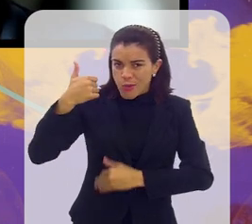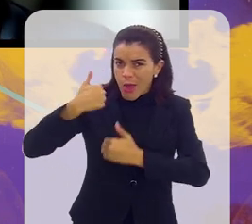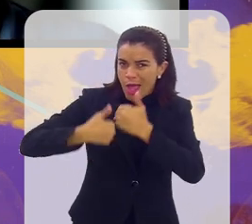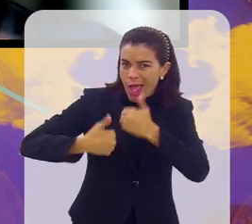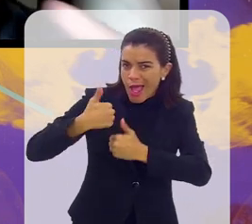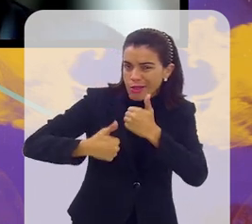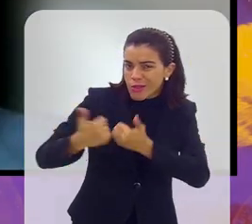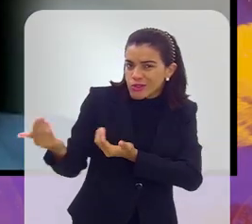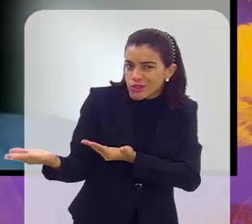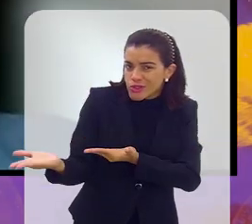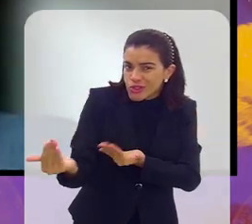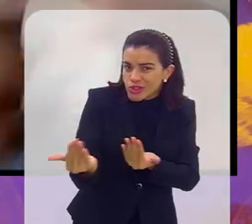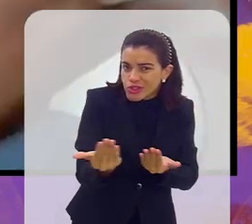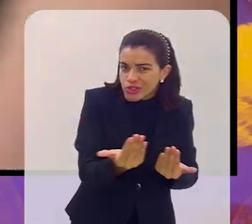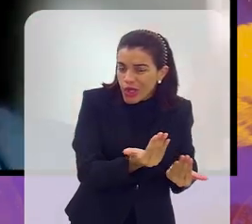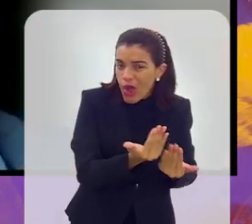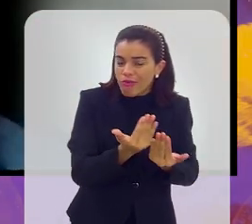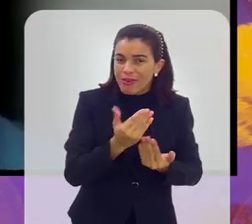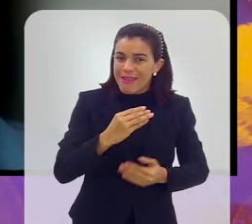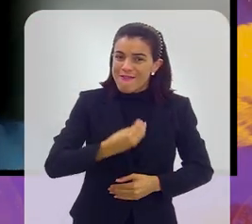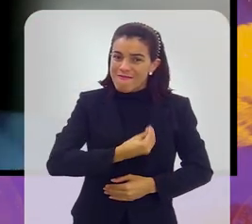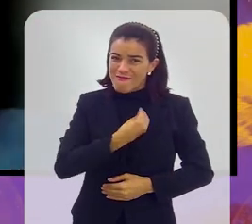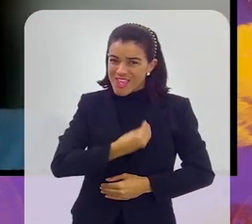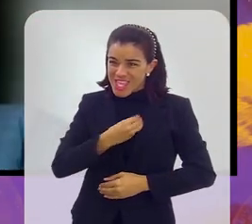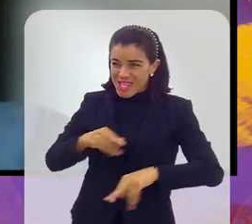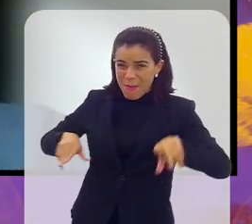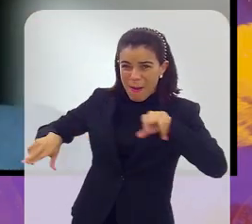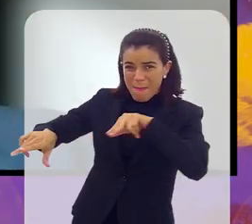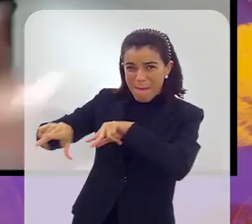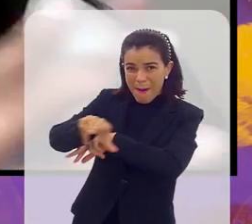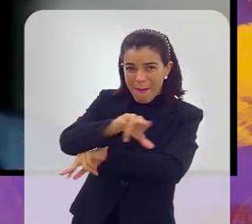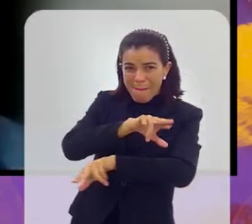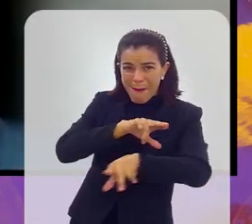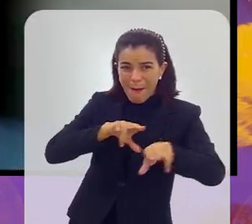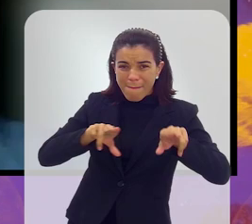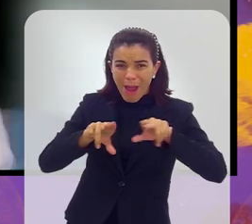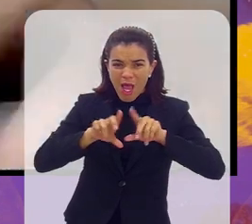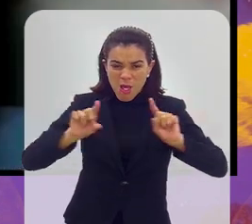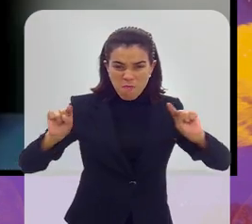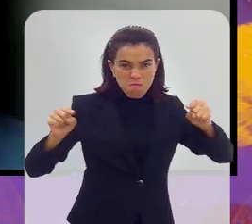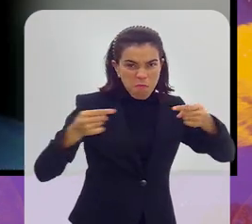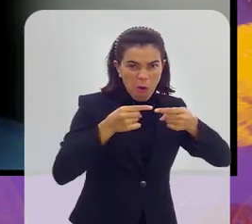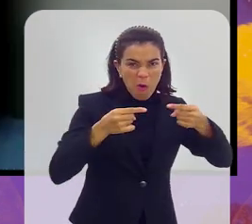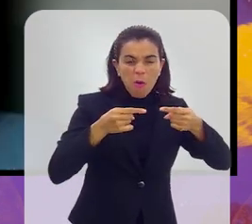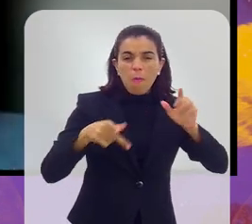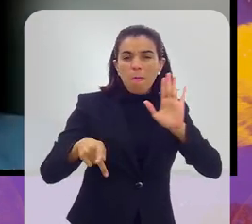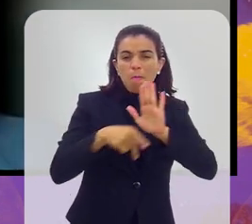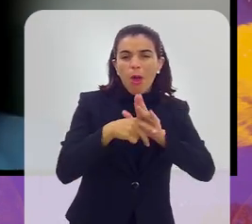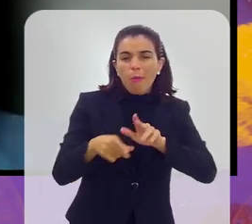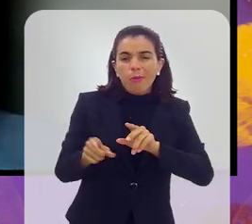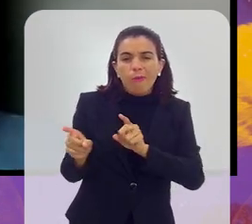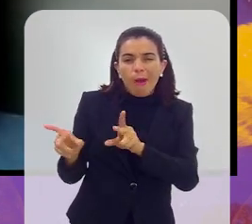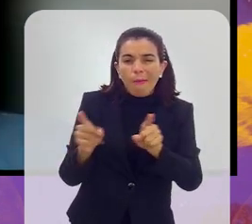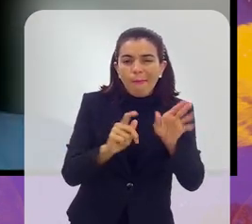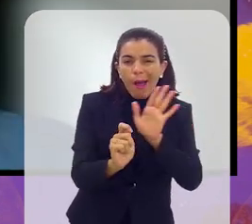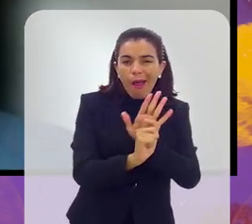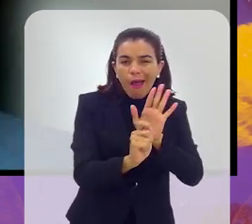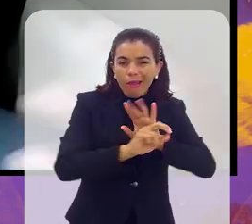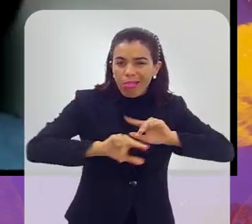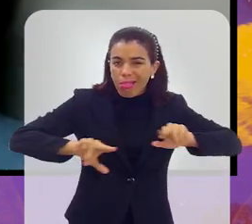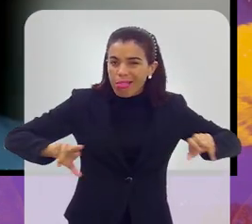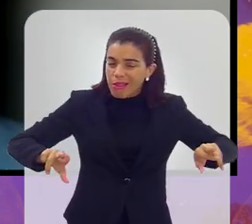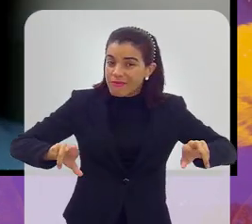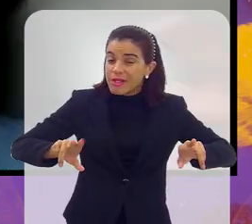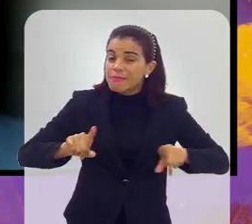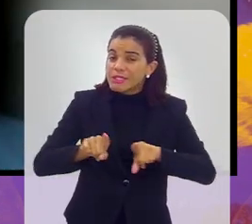competição. Jovens que vêm de realidades diferentes, favelas diferentes, facções diferentes. Então, todos juntos, não só competindo,